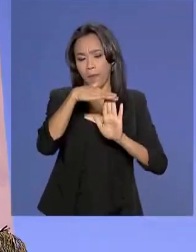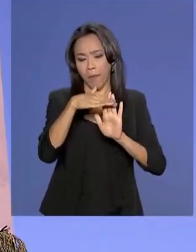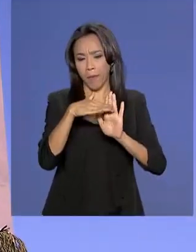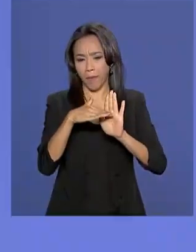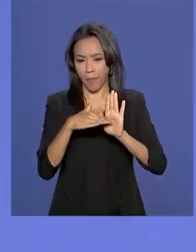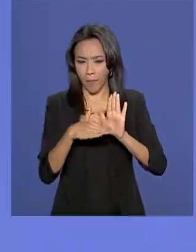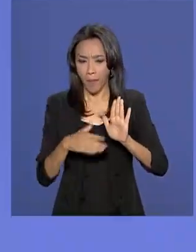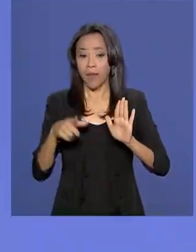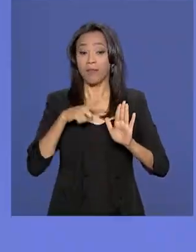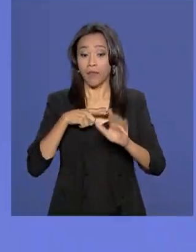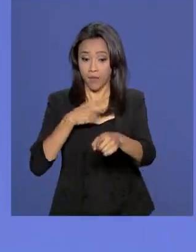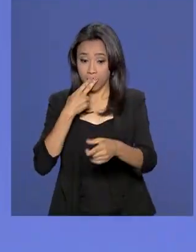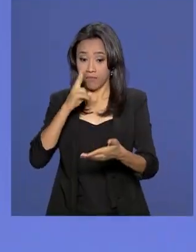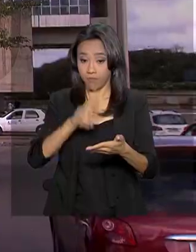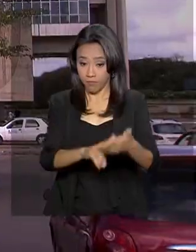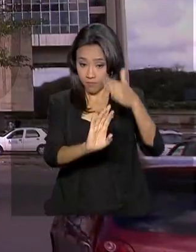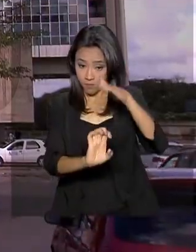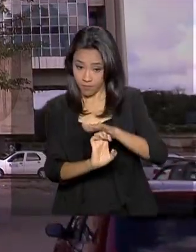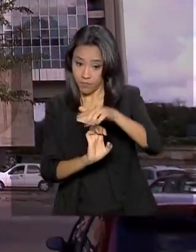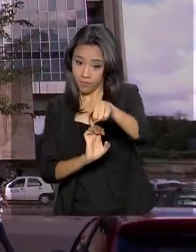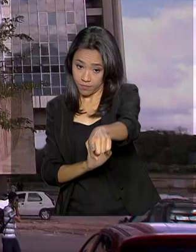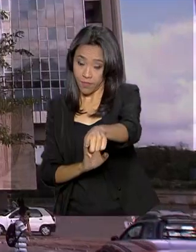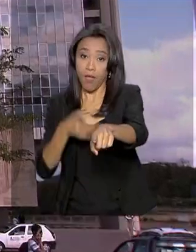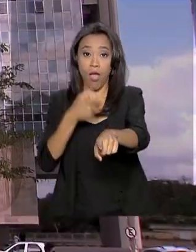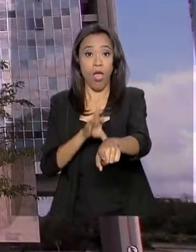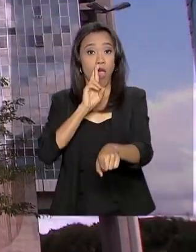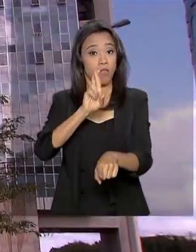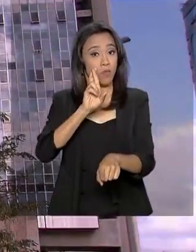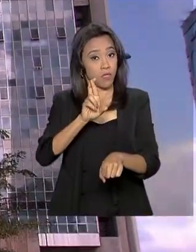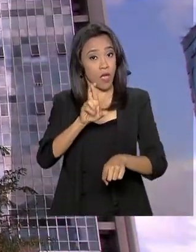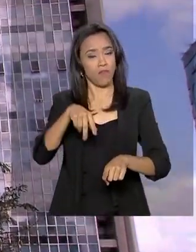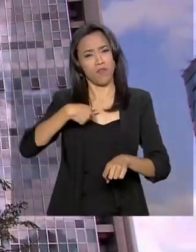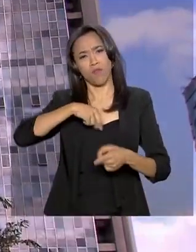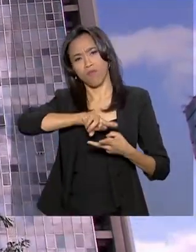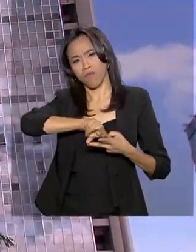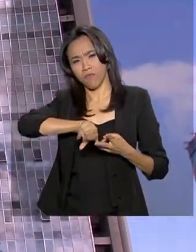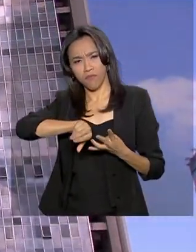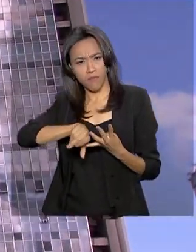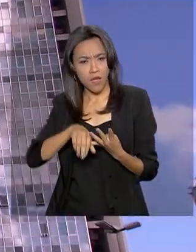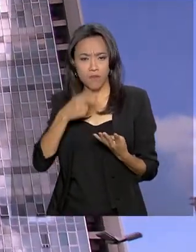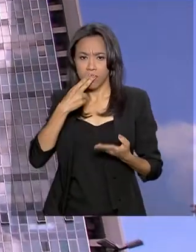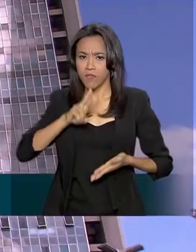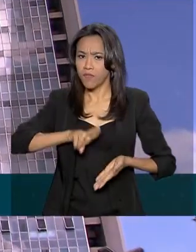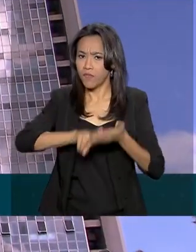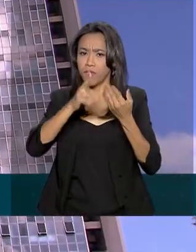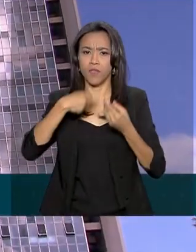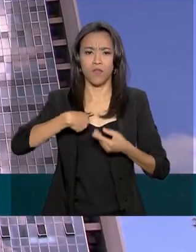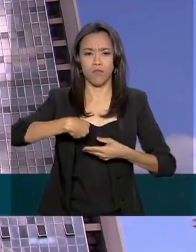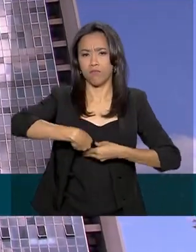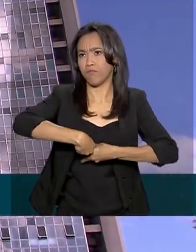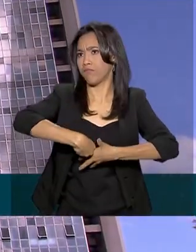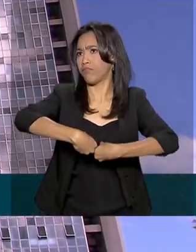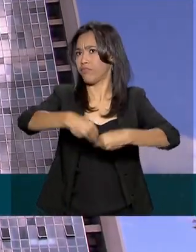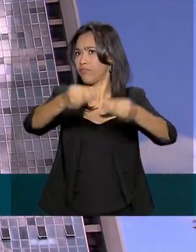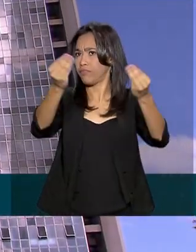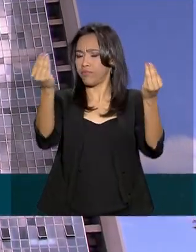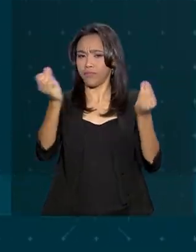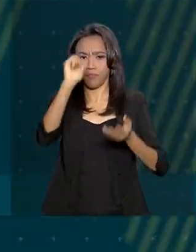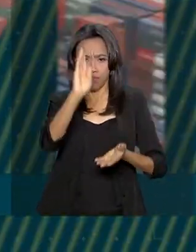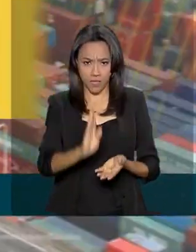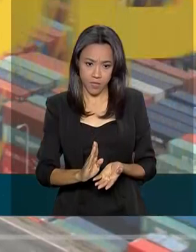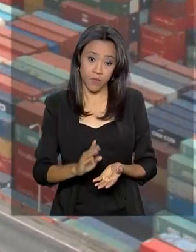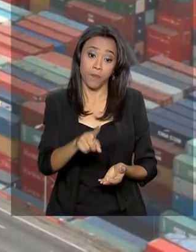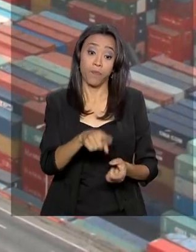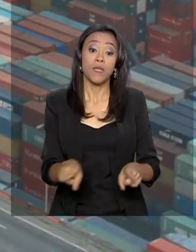brasileira de correios e telégrafos, responsável, entre outras ações, pelo envio e entrega de correspondências no país.